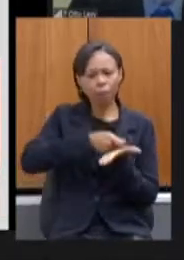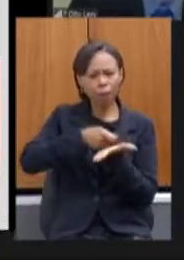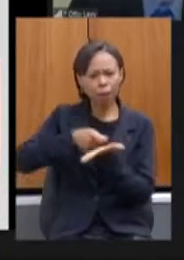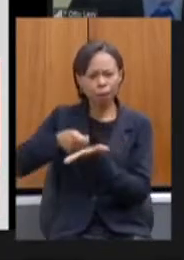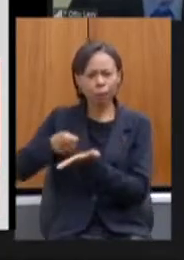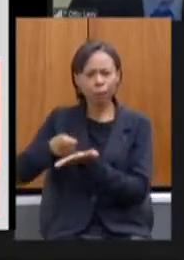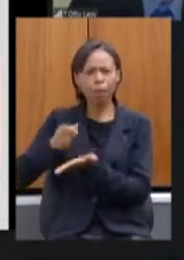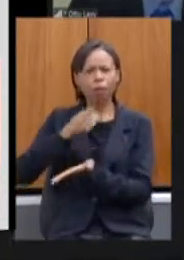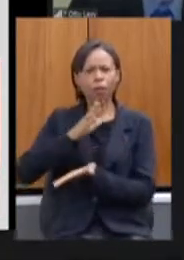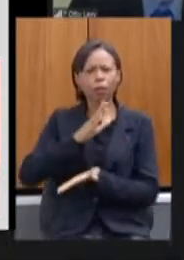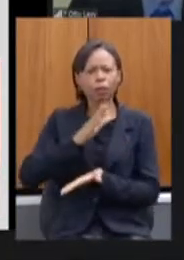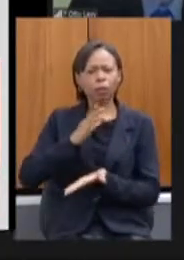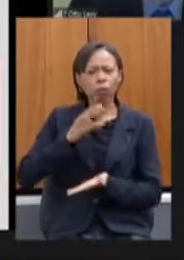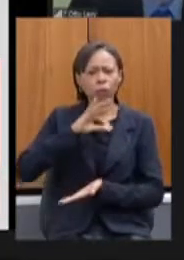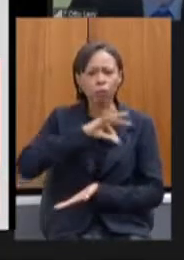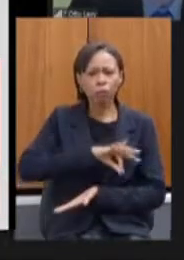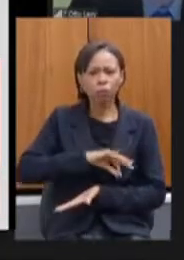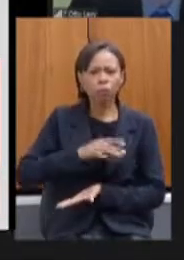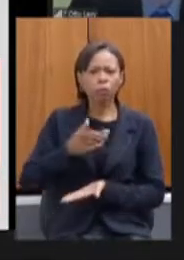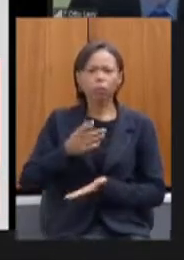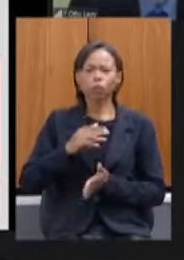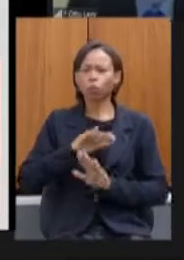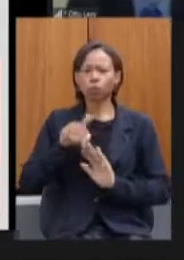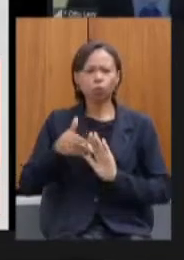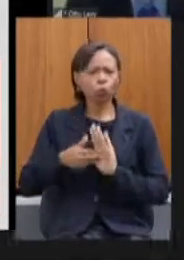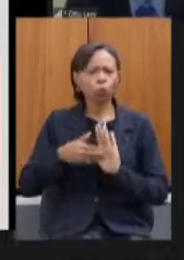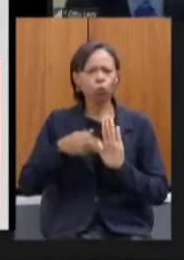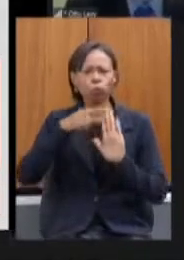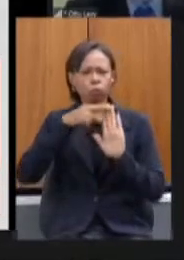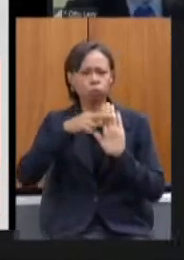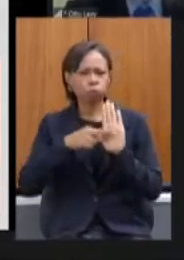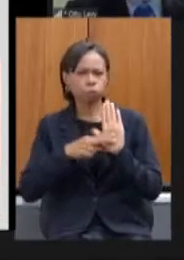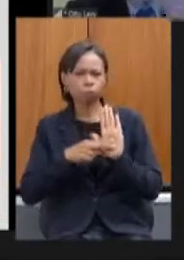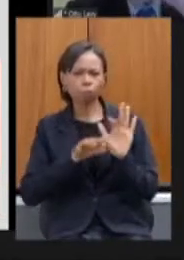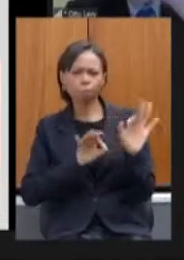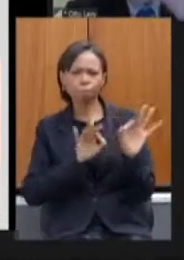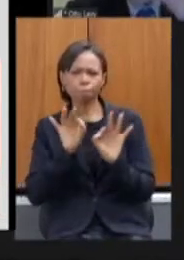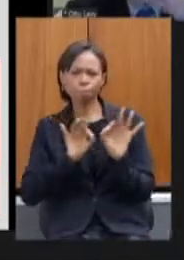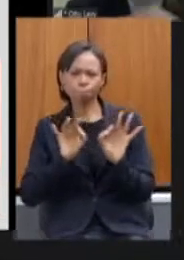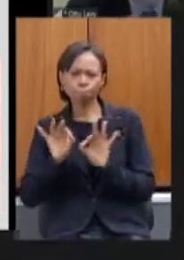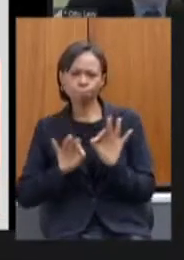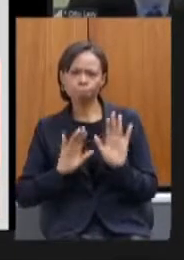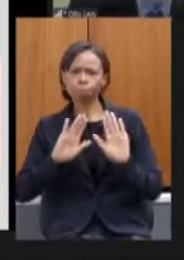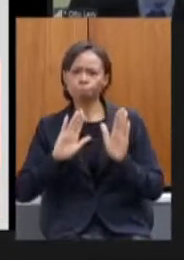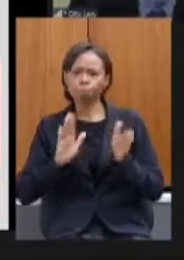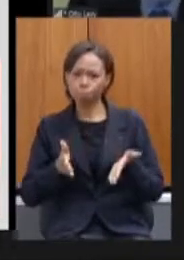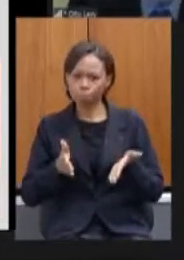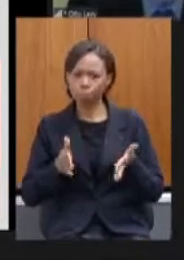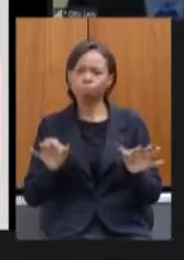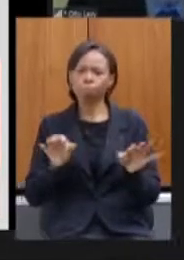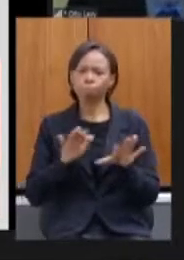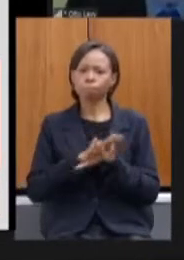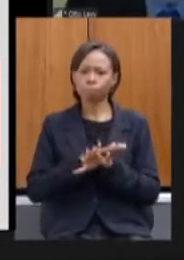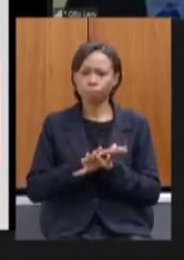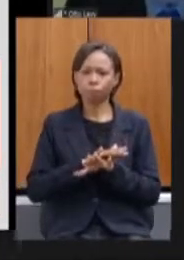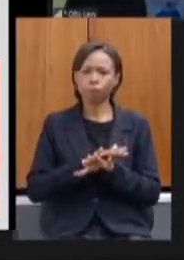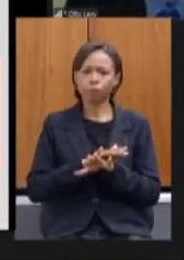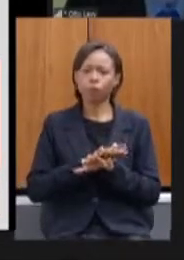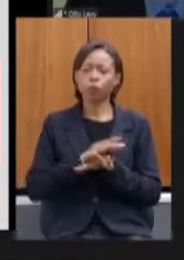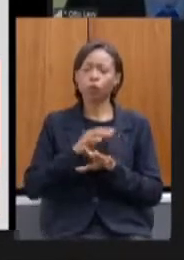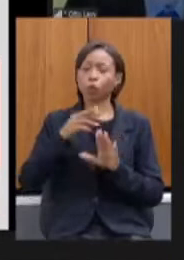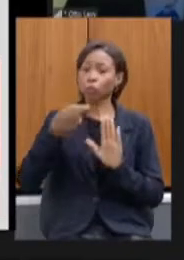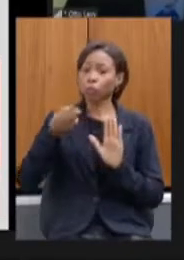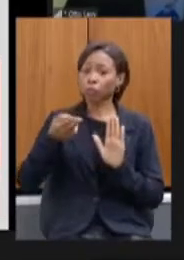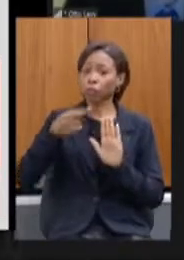parametrização integração da folha tudo foi realizado através do regime de teletrabalho